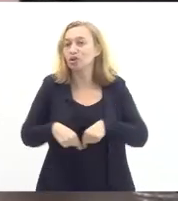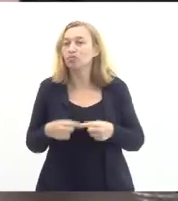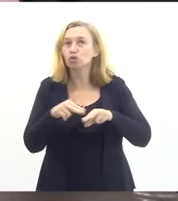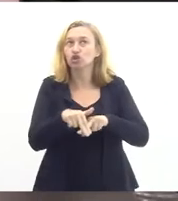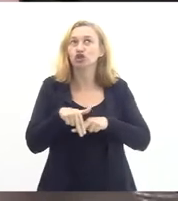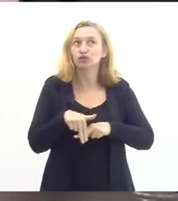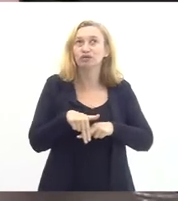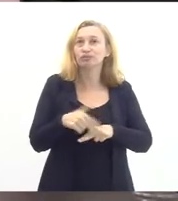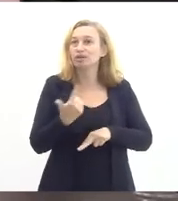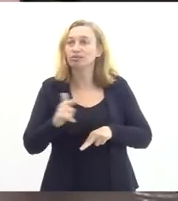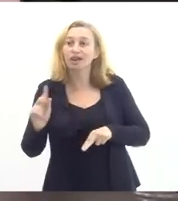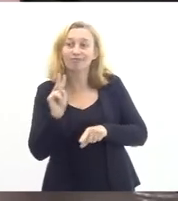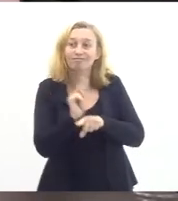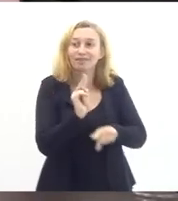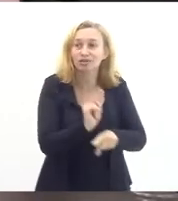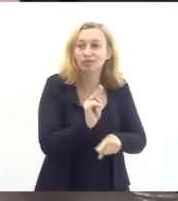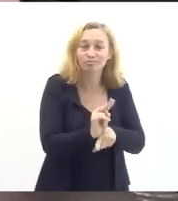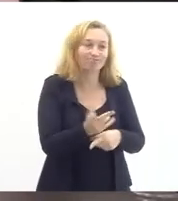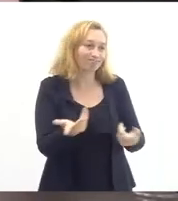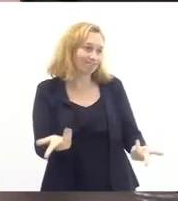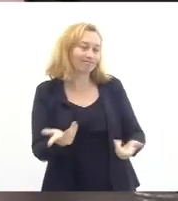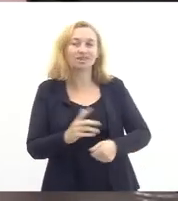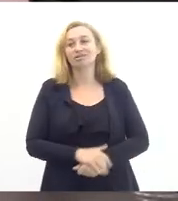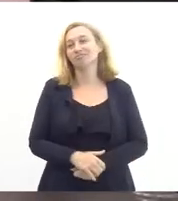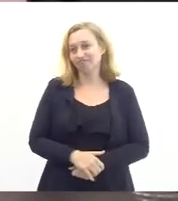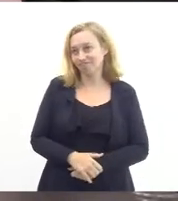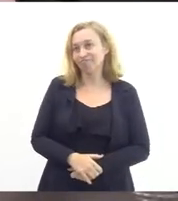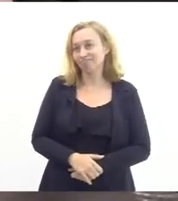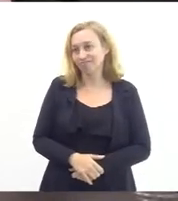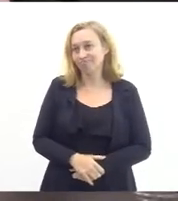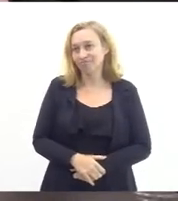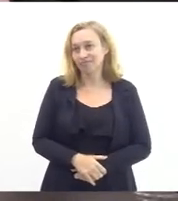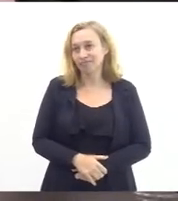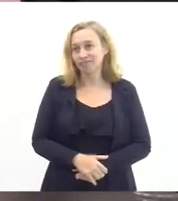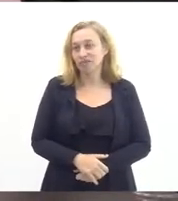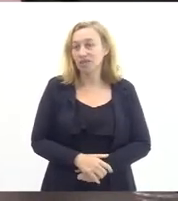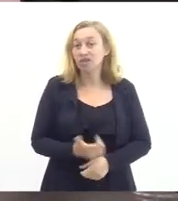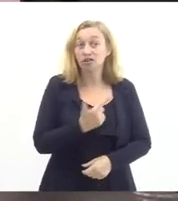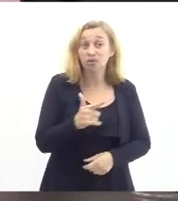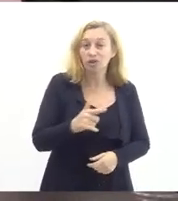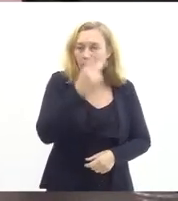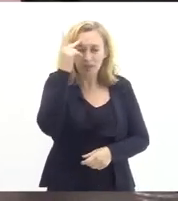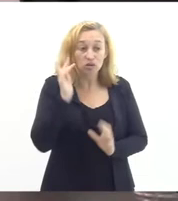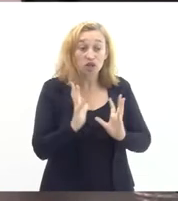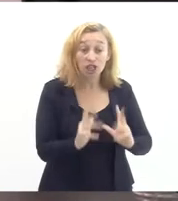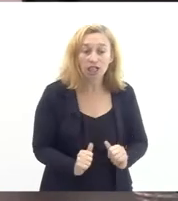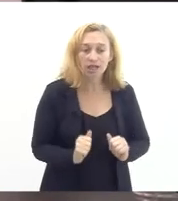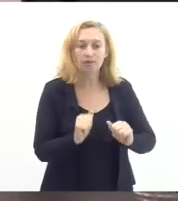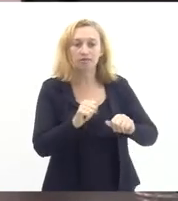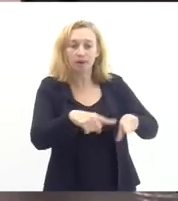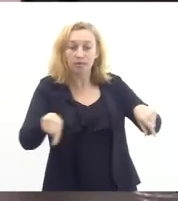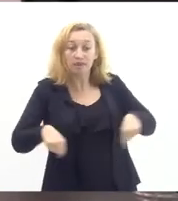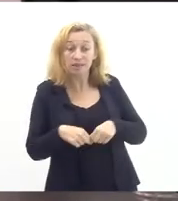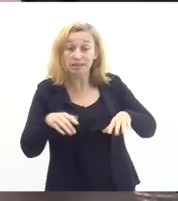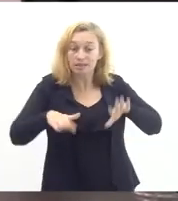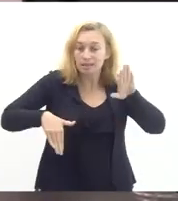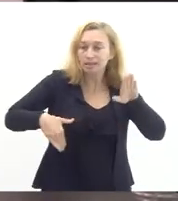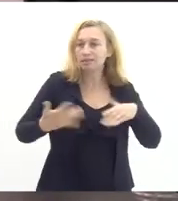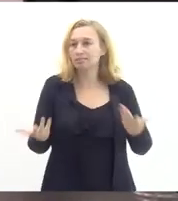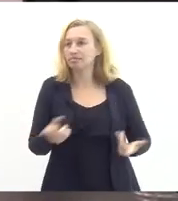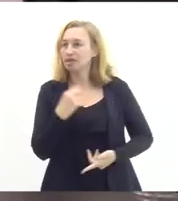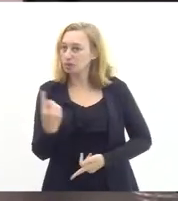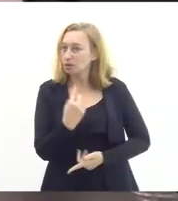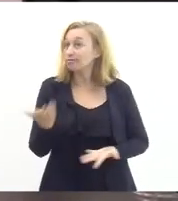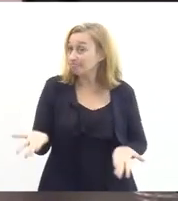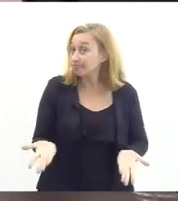conta do não tem um um cuidador de piscina não tem um não temos um profissional que cuide da piscina para